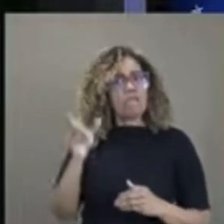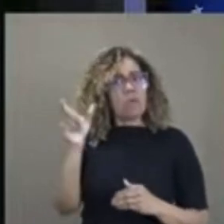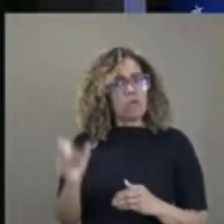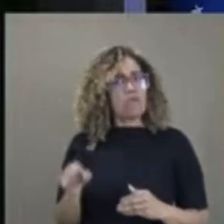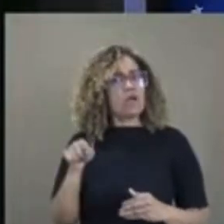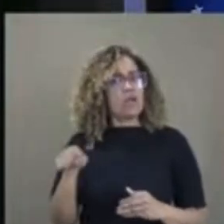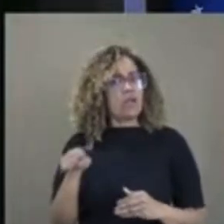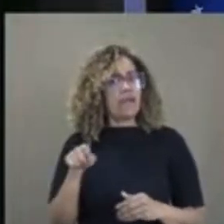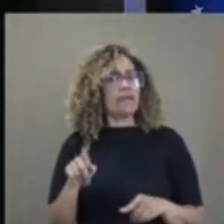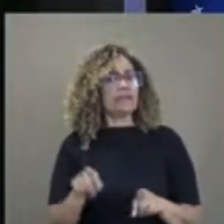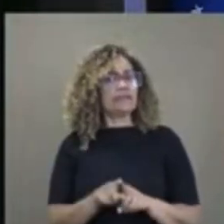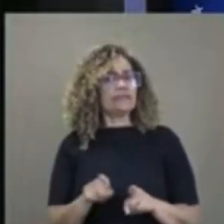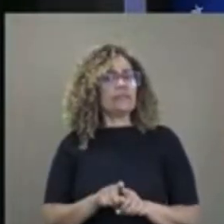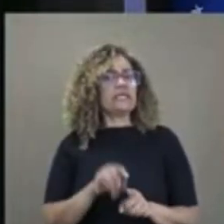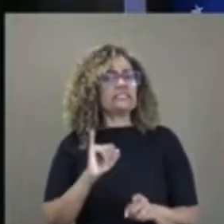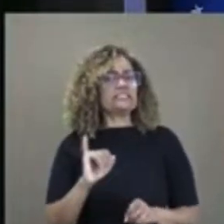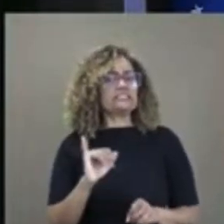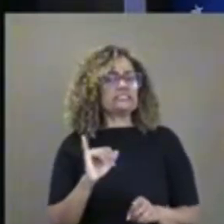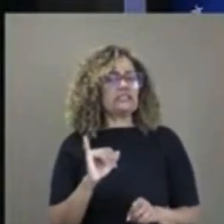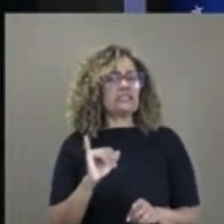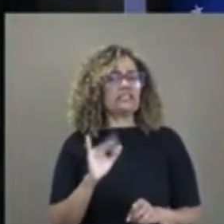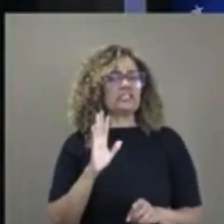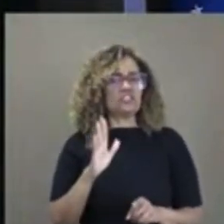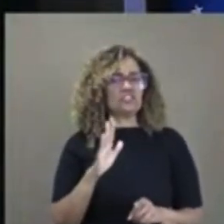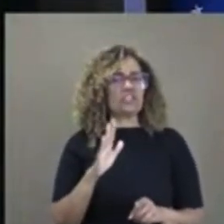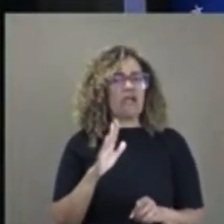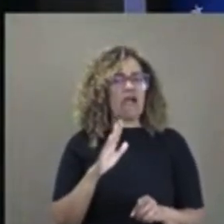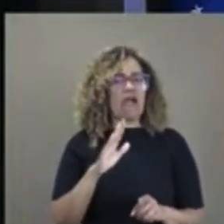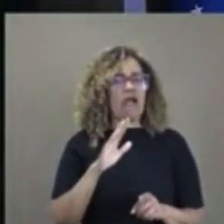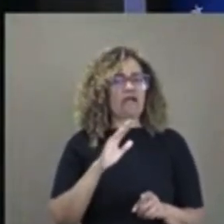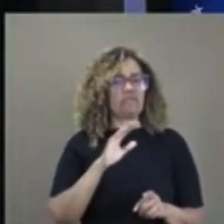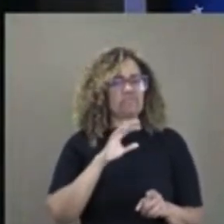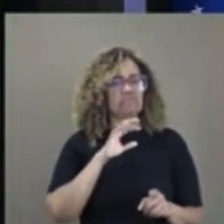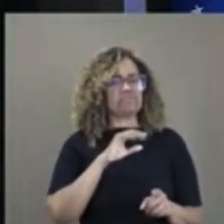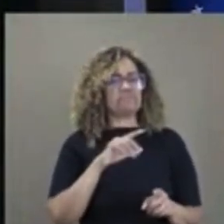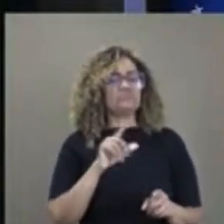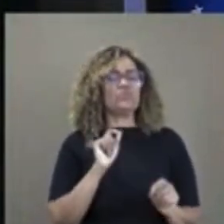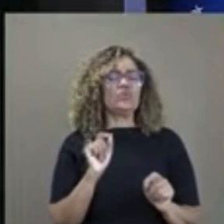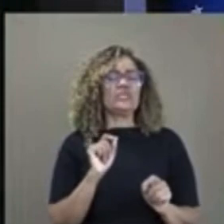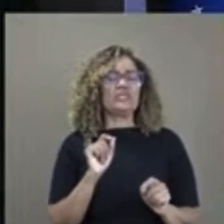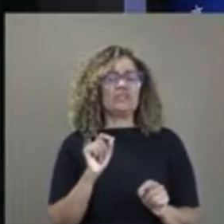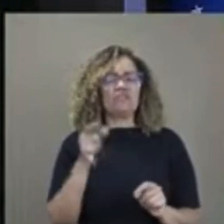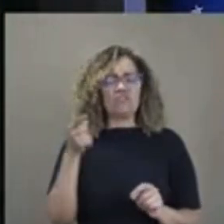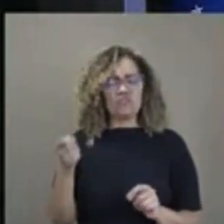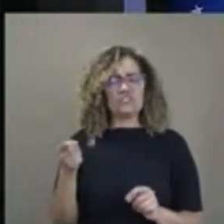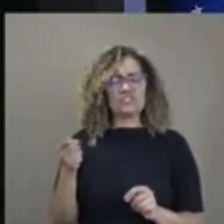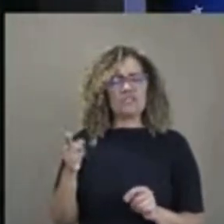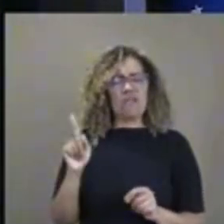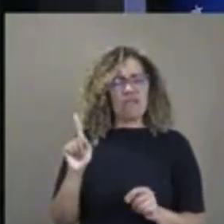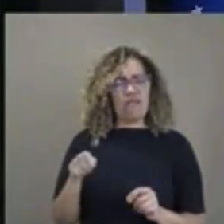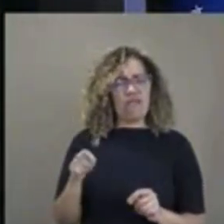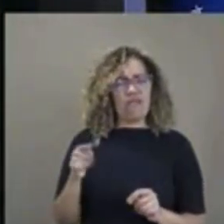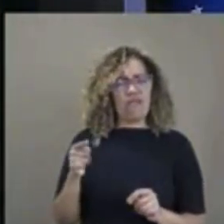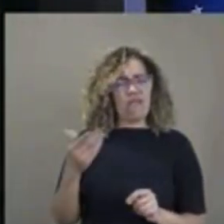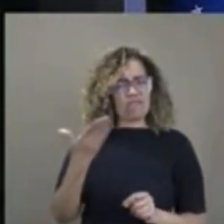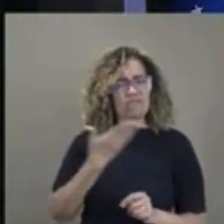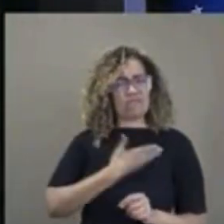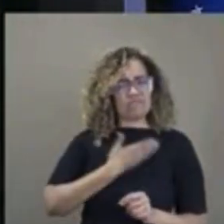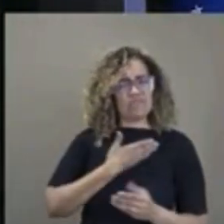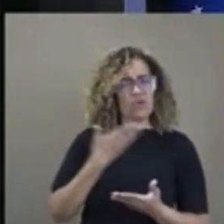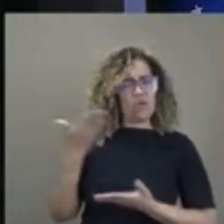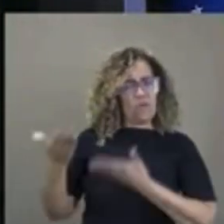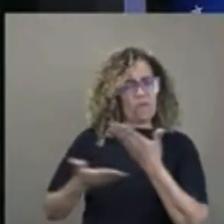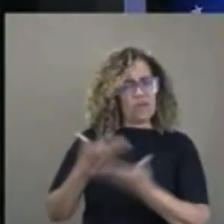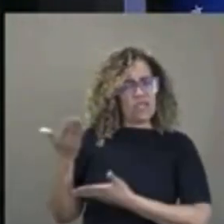Que o senhor já recebeu repasse, porque é muito importante o que ele fala. Bom, se o cara é companheiro, não se rifa,